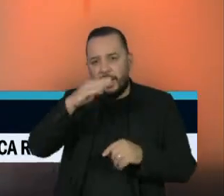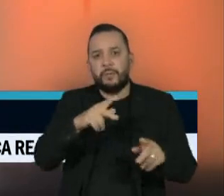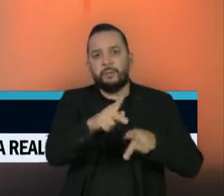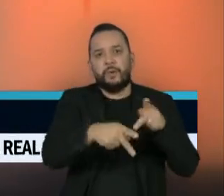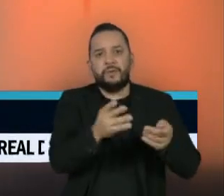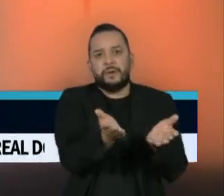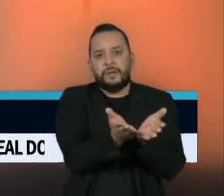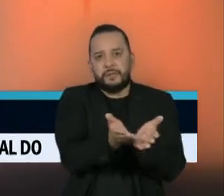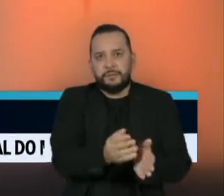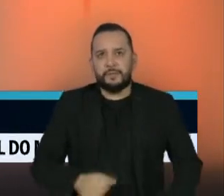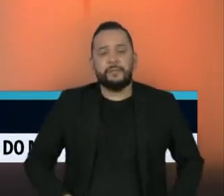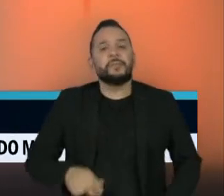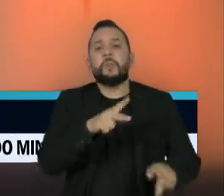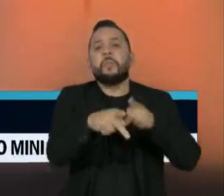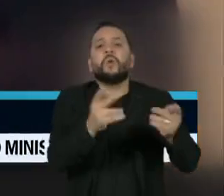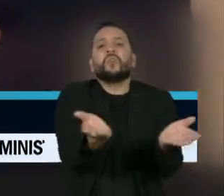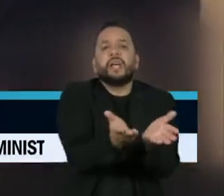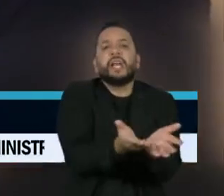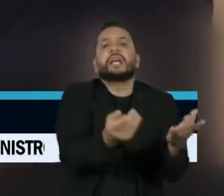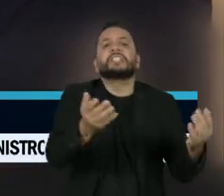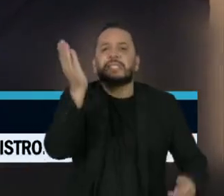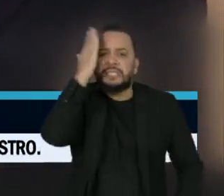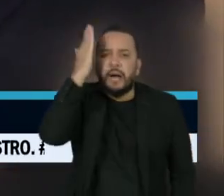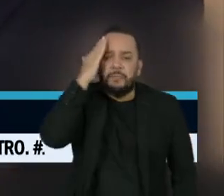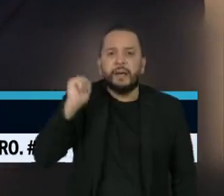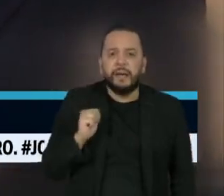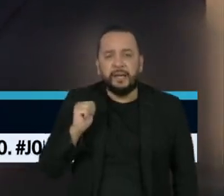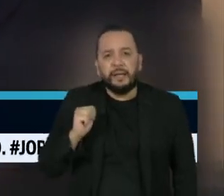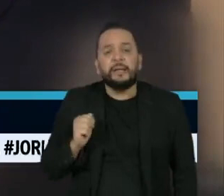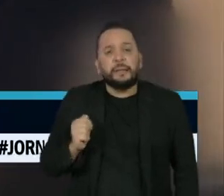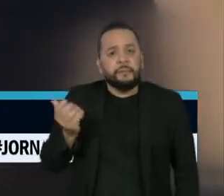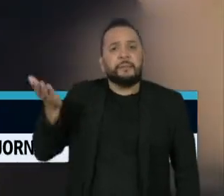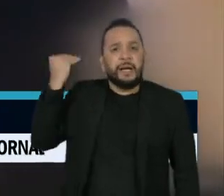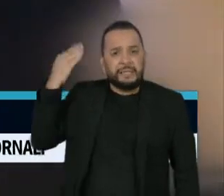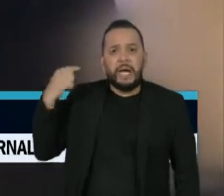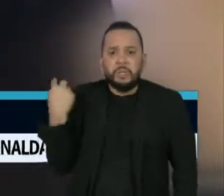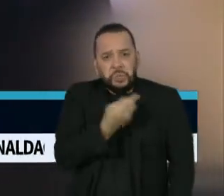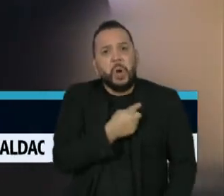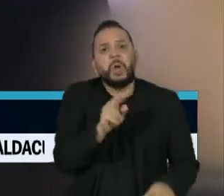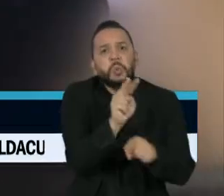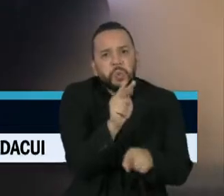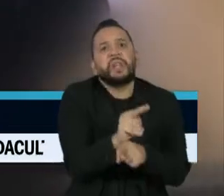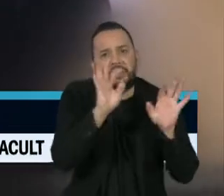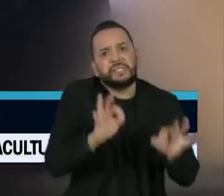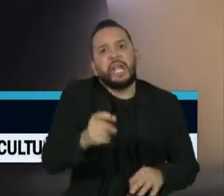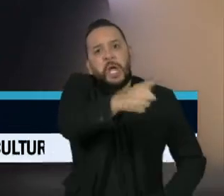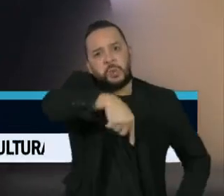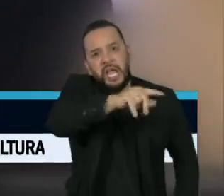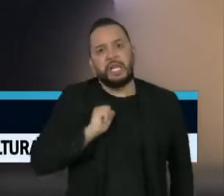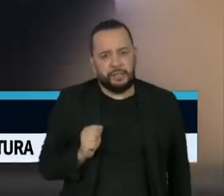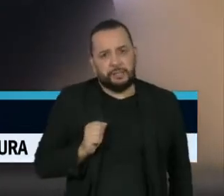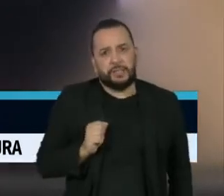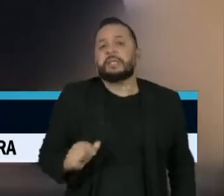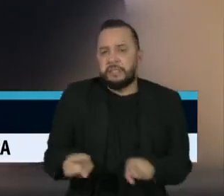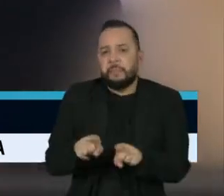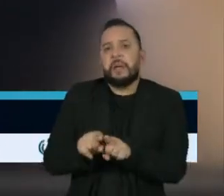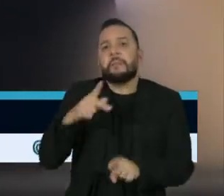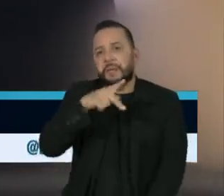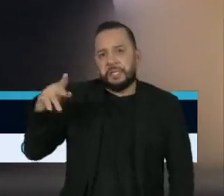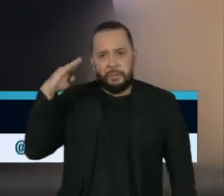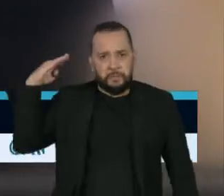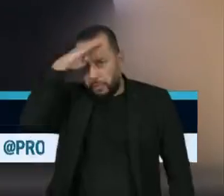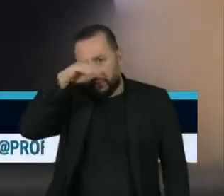evangélico, assim, ele tem que saber que ele já foi bem melhor tratado. Ele tem que saber que o presidente atual não